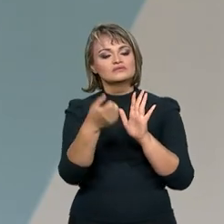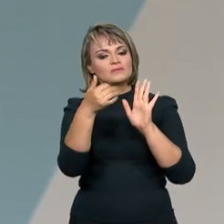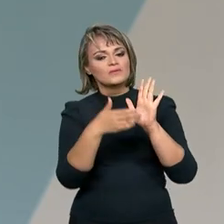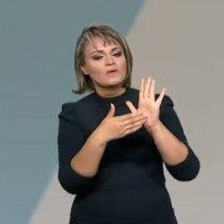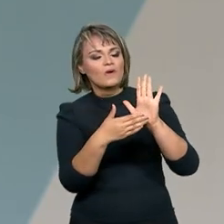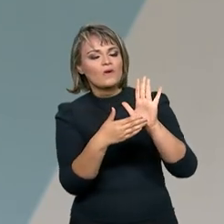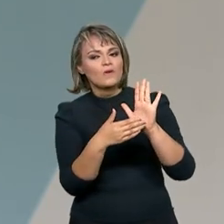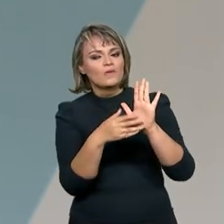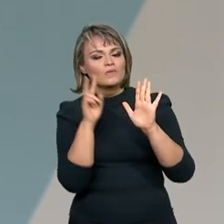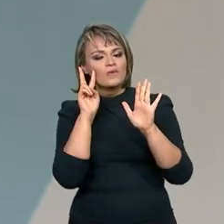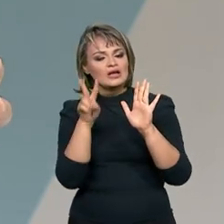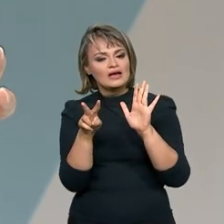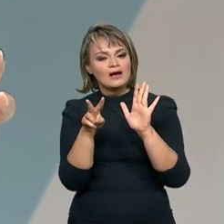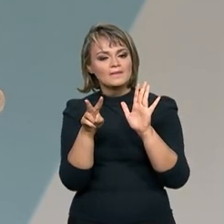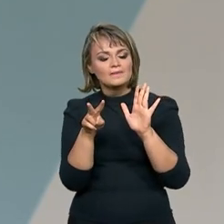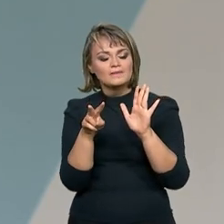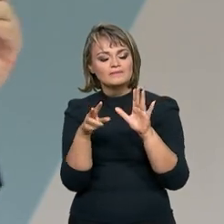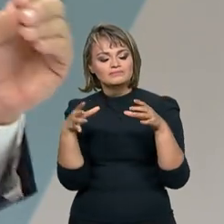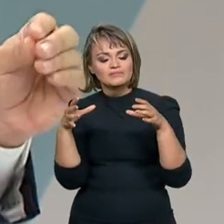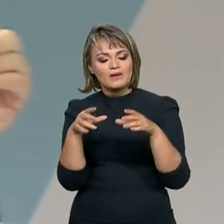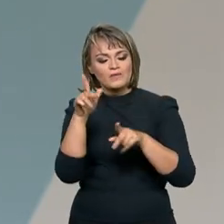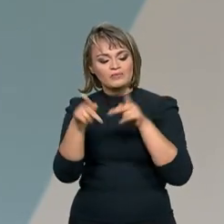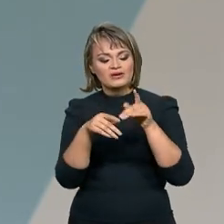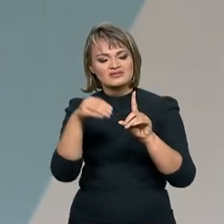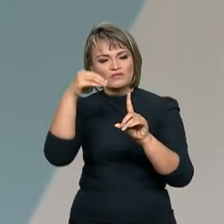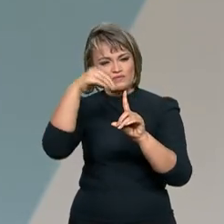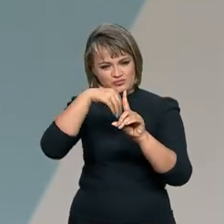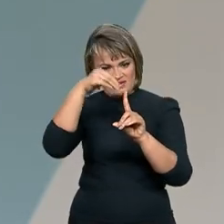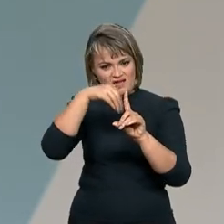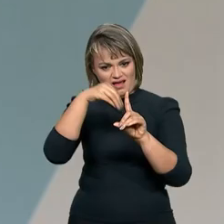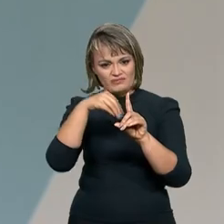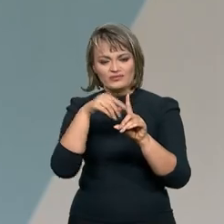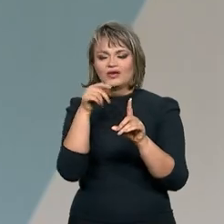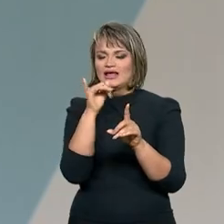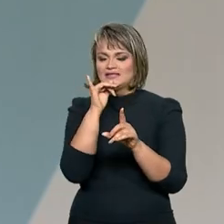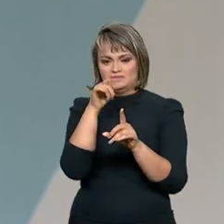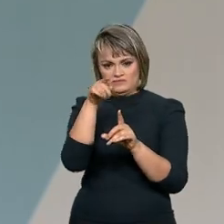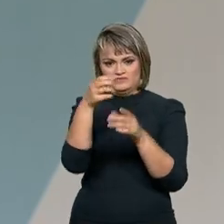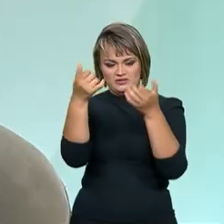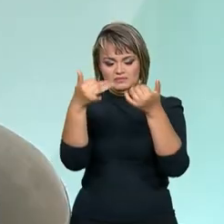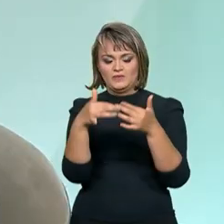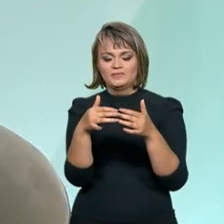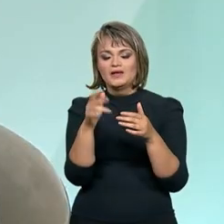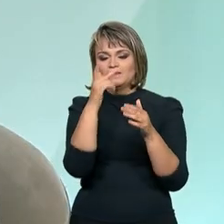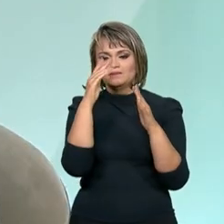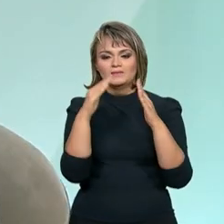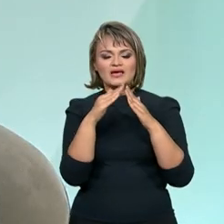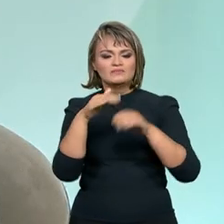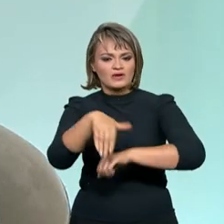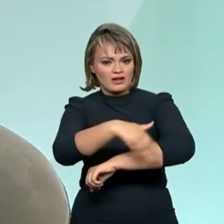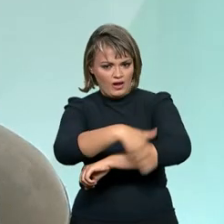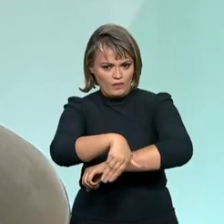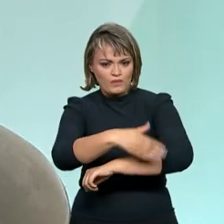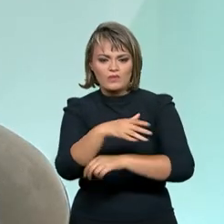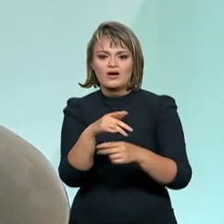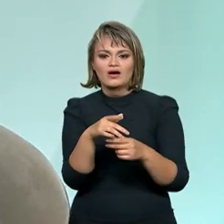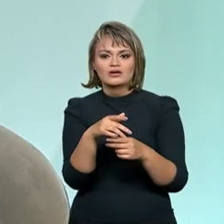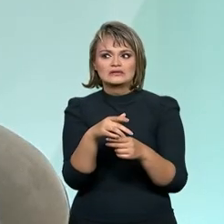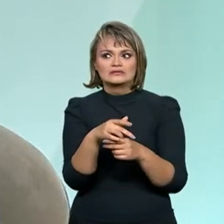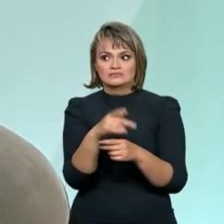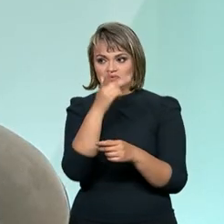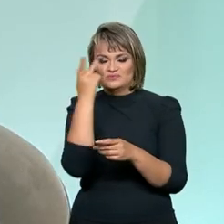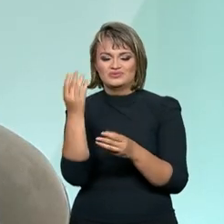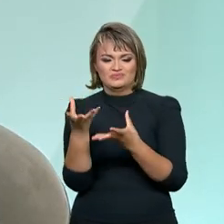olhar para populações vulneráveis. Vou fazer um recorte aqui. Por exemplo, moradores de rua, população de rua, aumentou